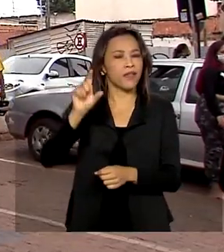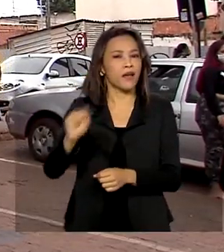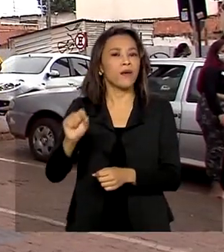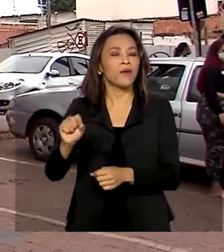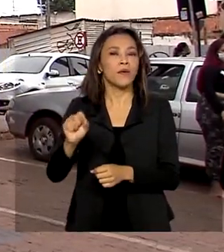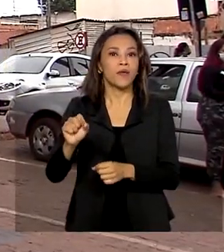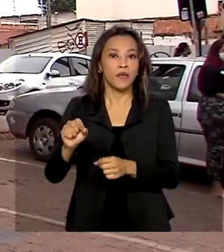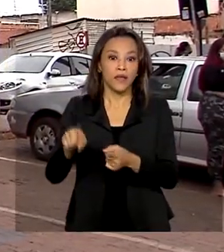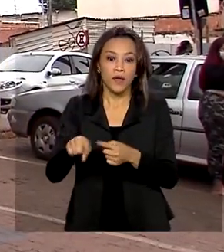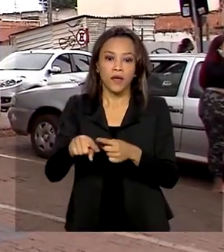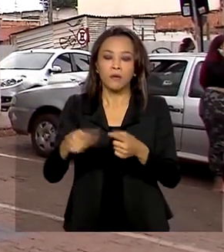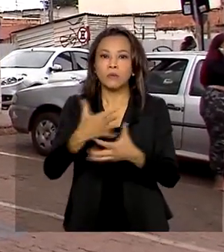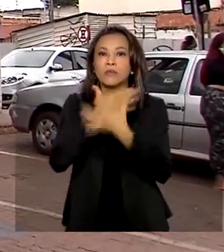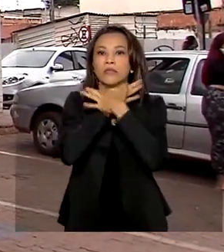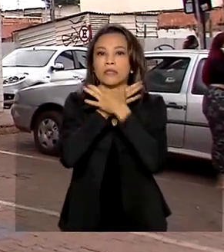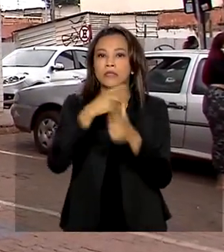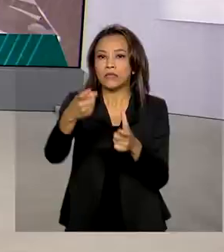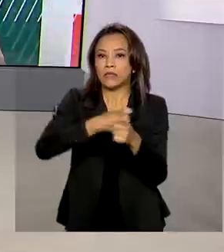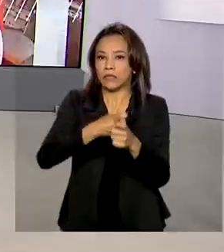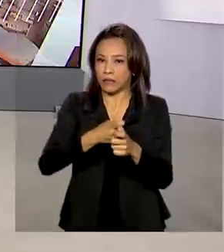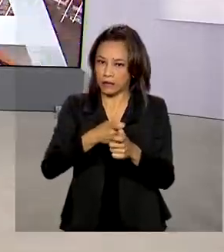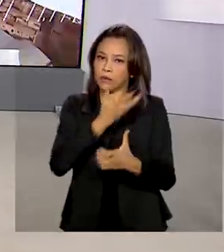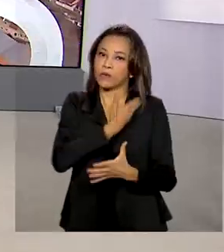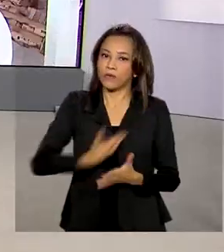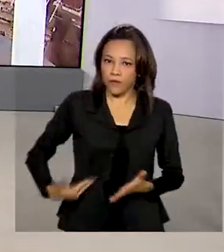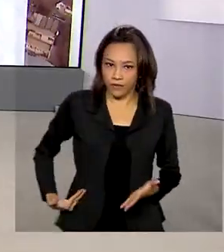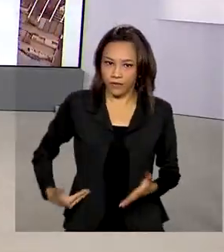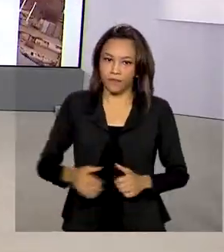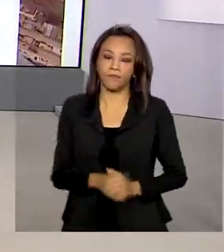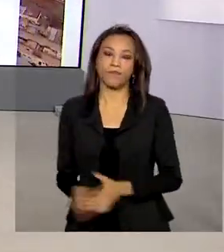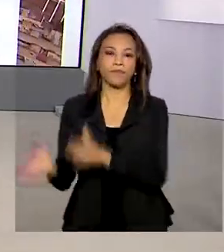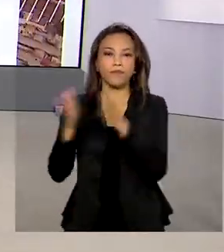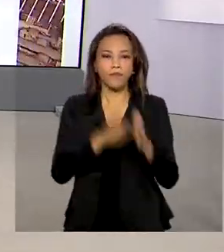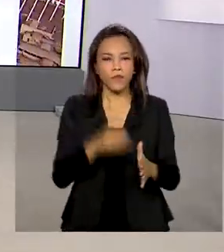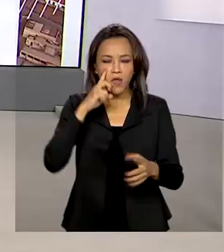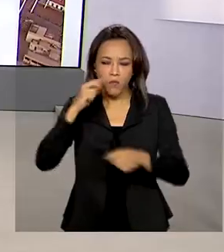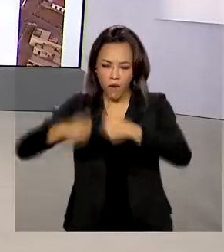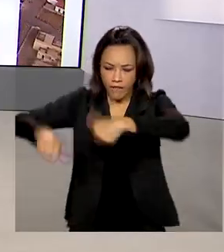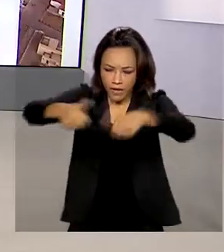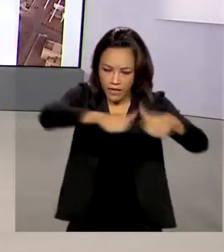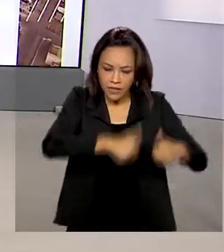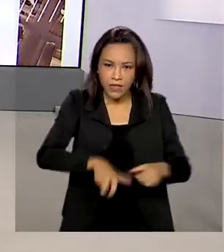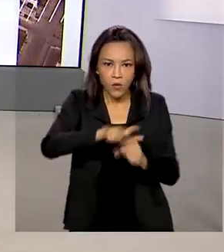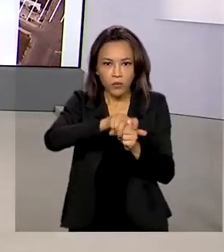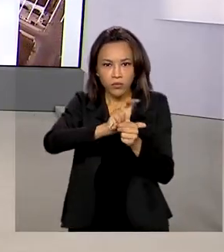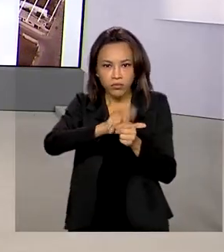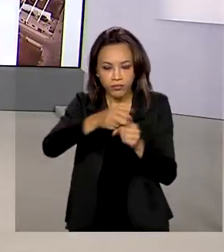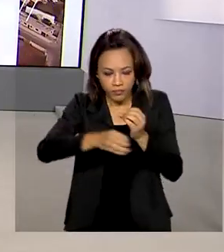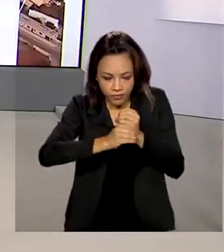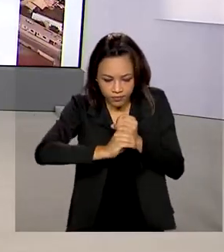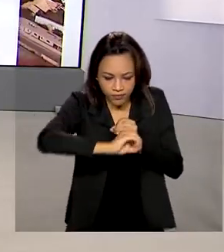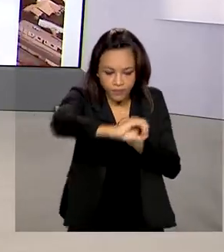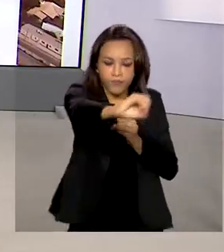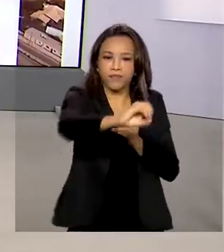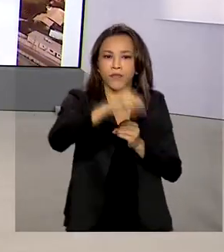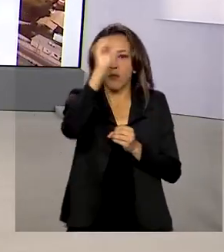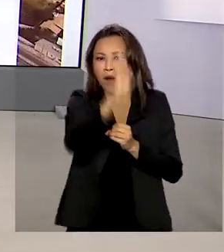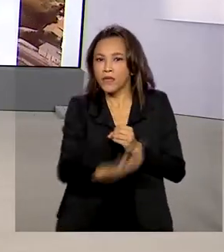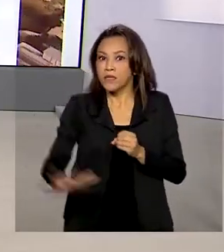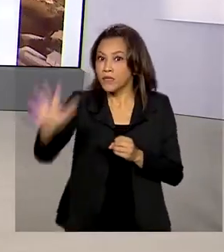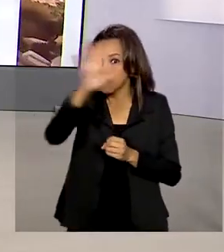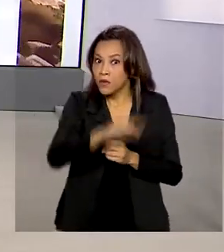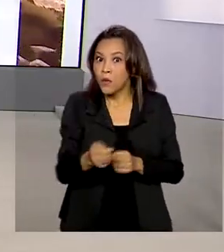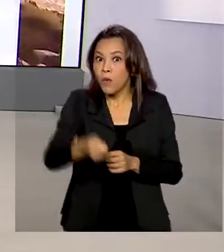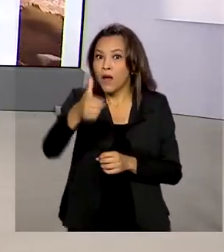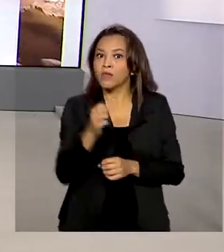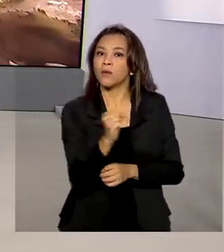crescimento do endividamento público. Um raio-x do saneamento básico no Brasil. Quase 84%